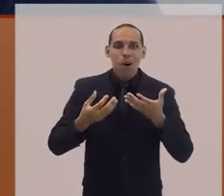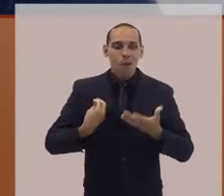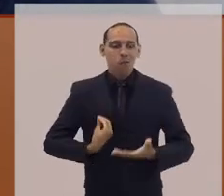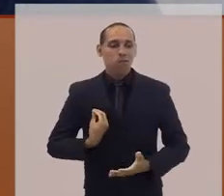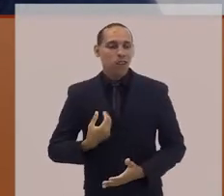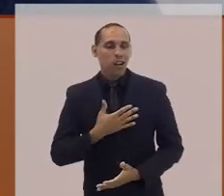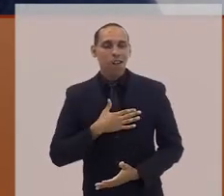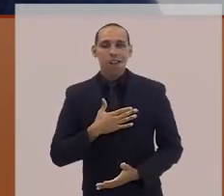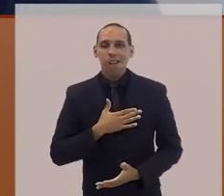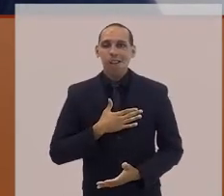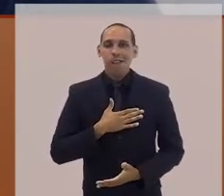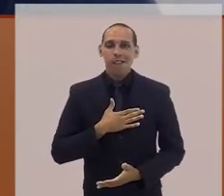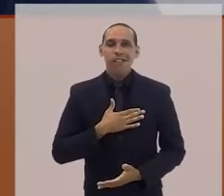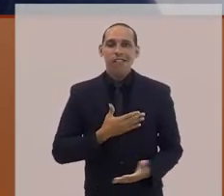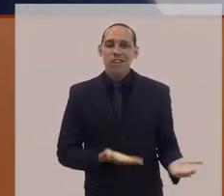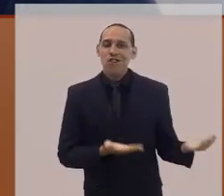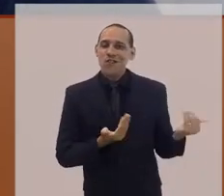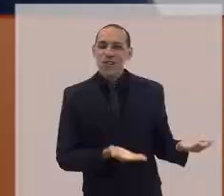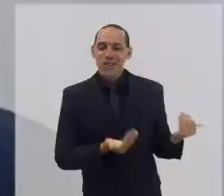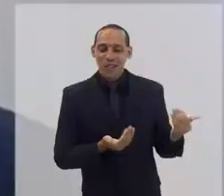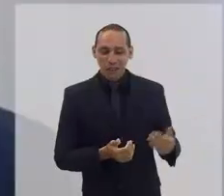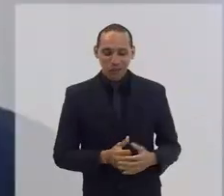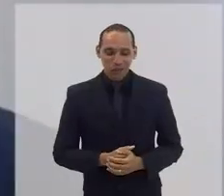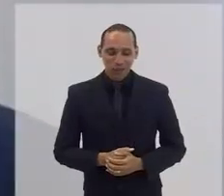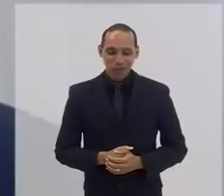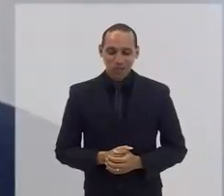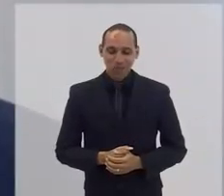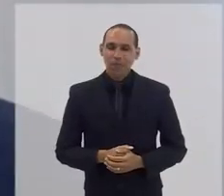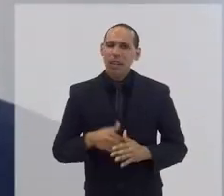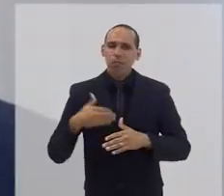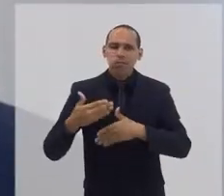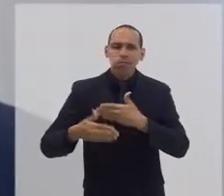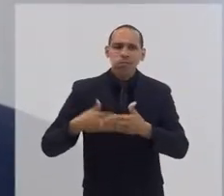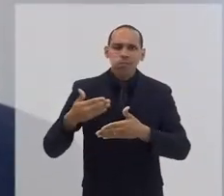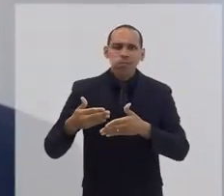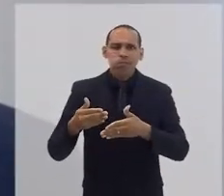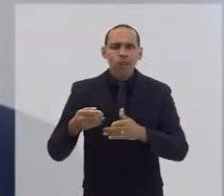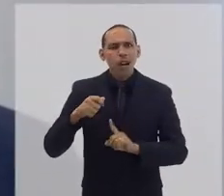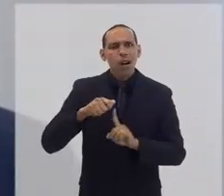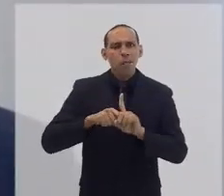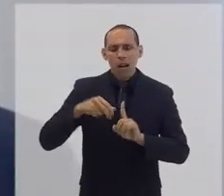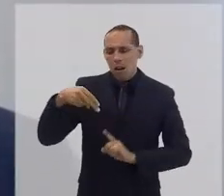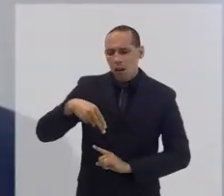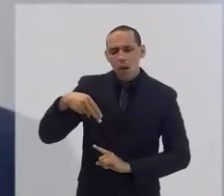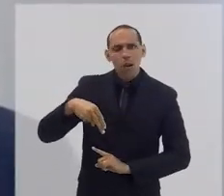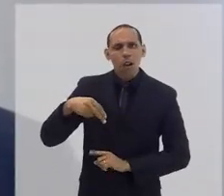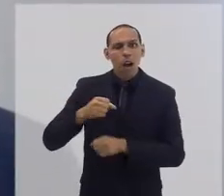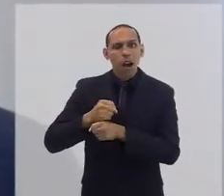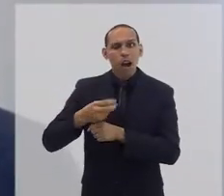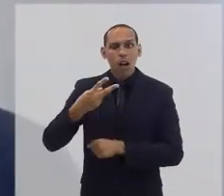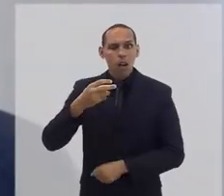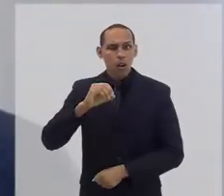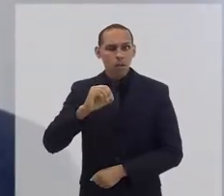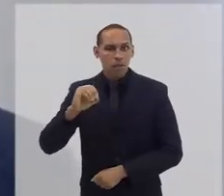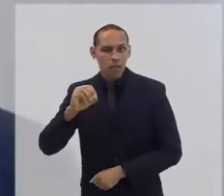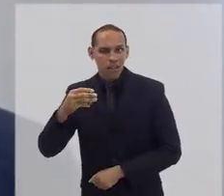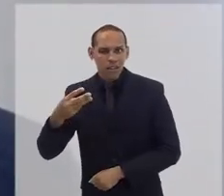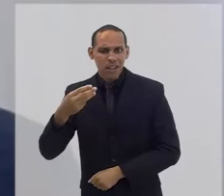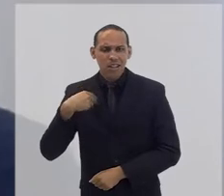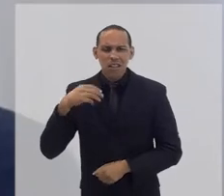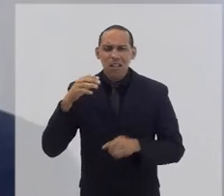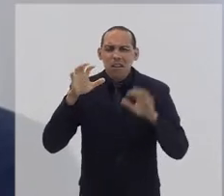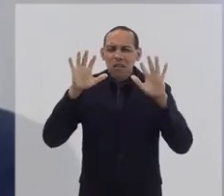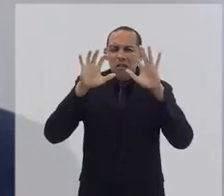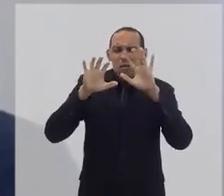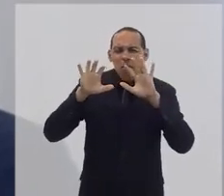em novembro de 2013, comecei a ver tudo embaçado, repentinamente. Eu lembro que nas últimas provas da